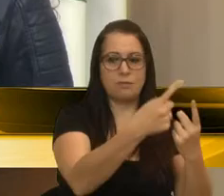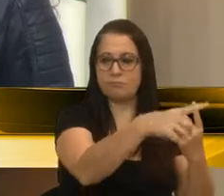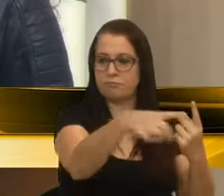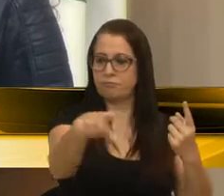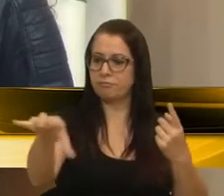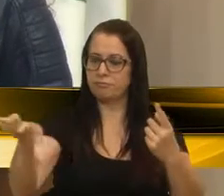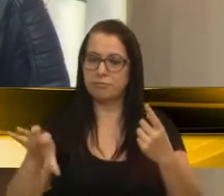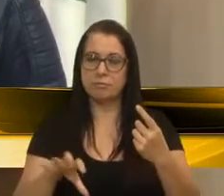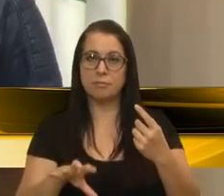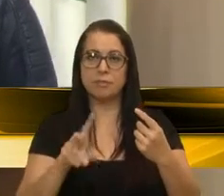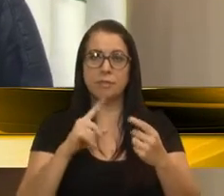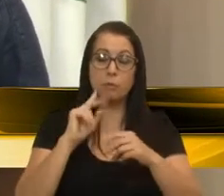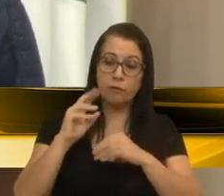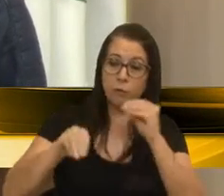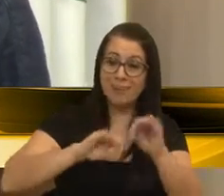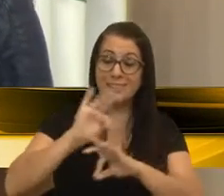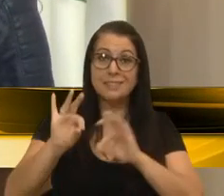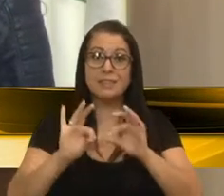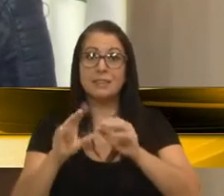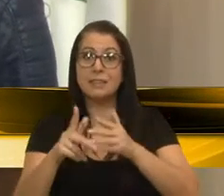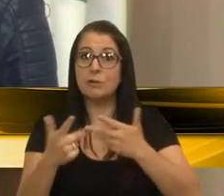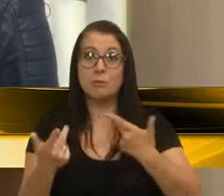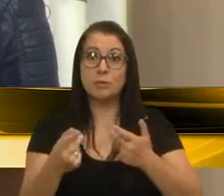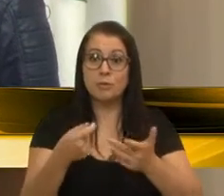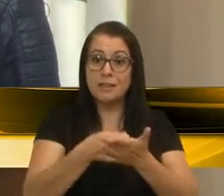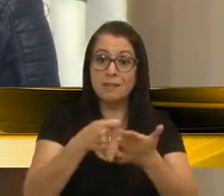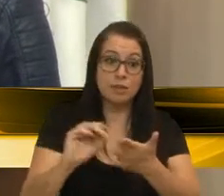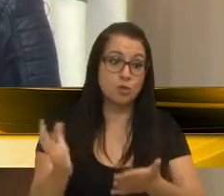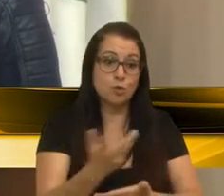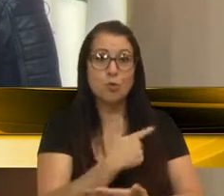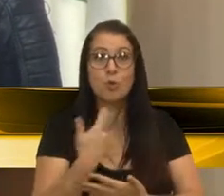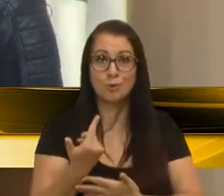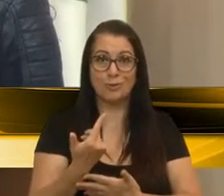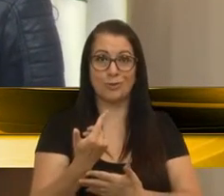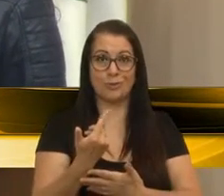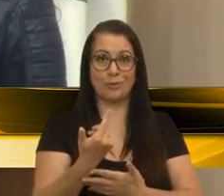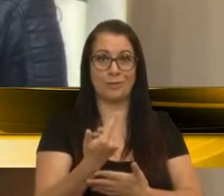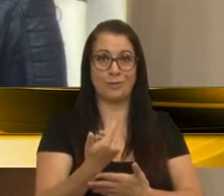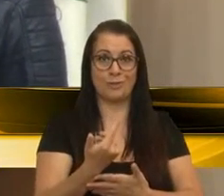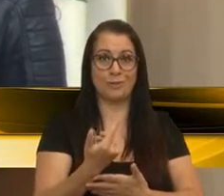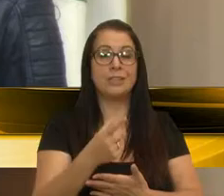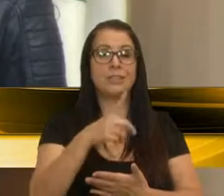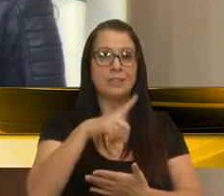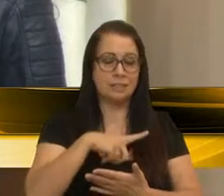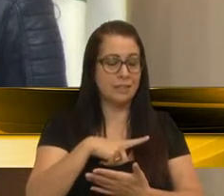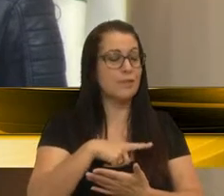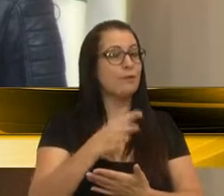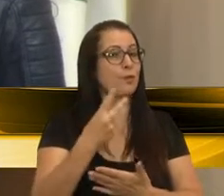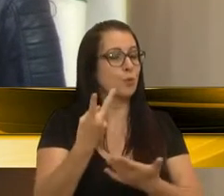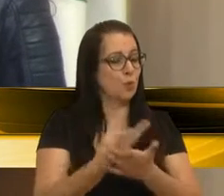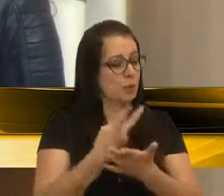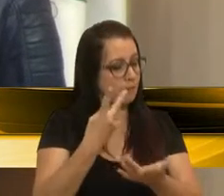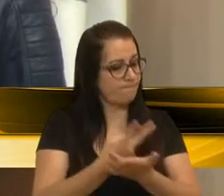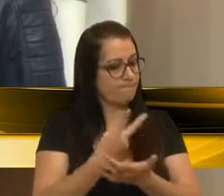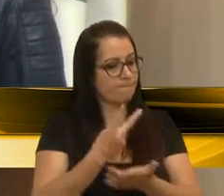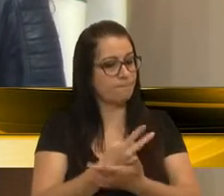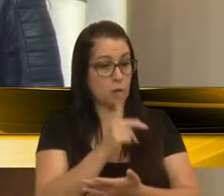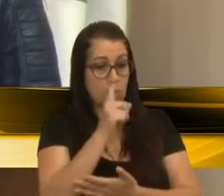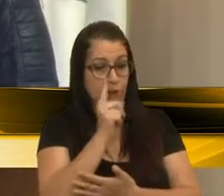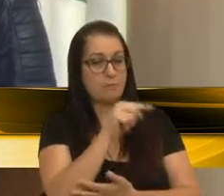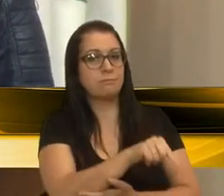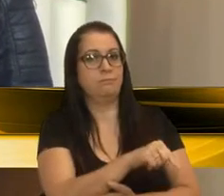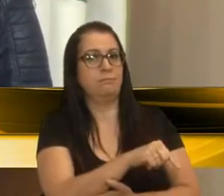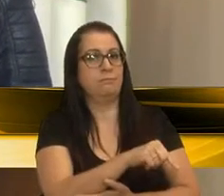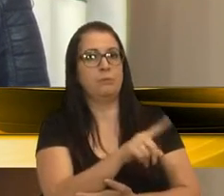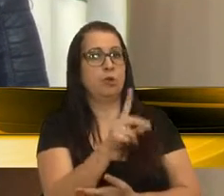Promover essa articulação, ela tem que ser um dever de todos nós. E houve uma falha grande? Houve, mas nós não